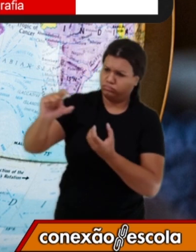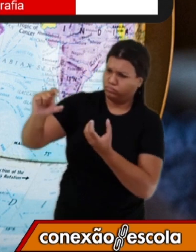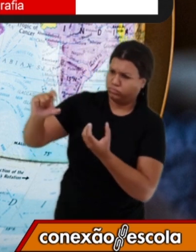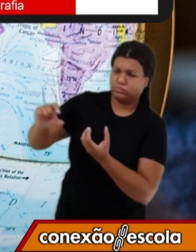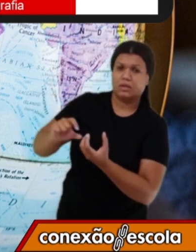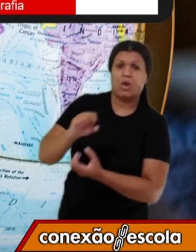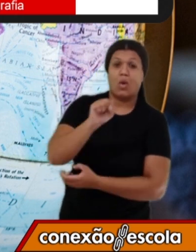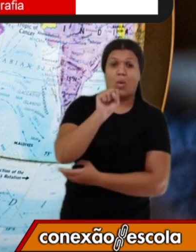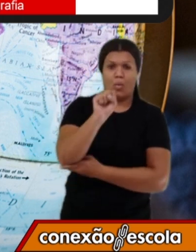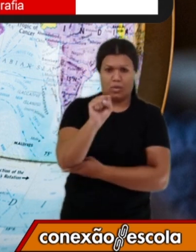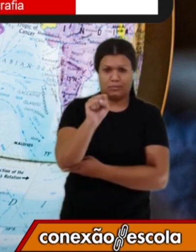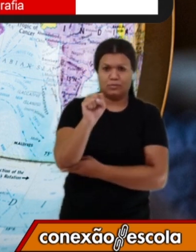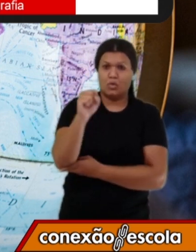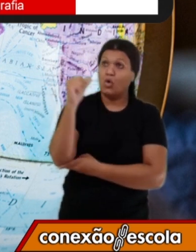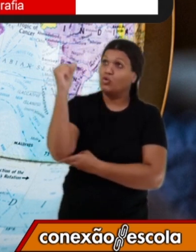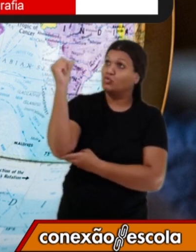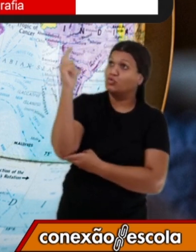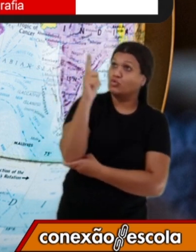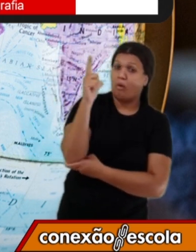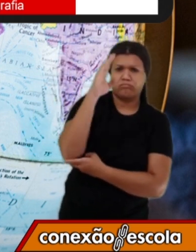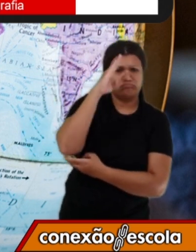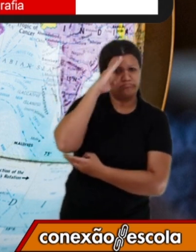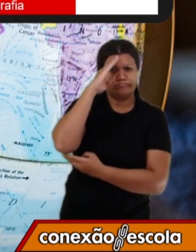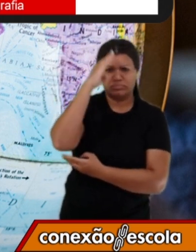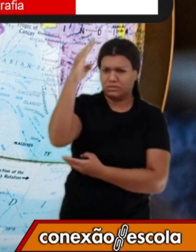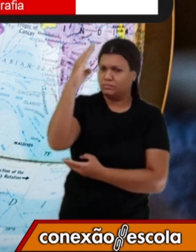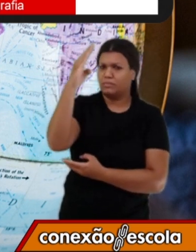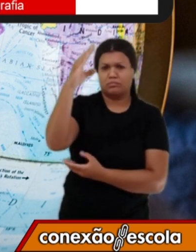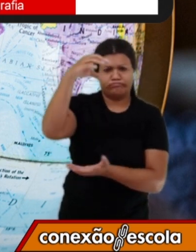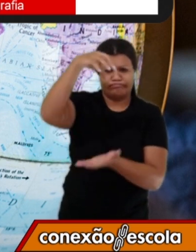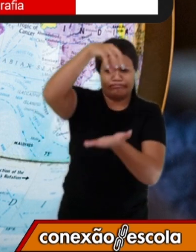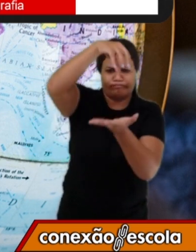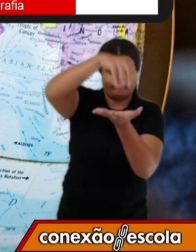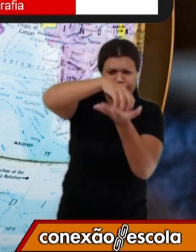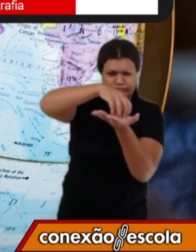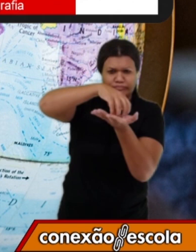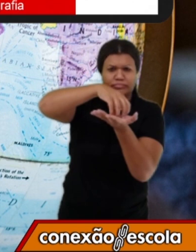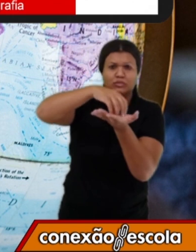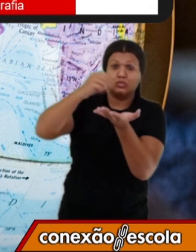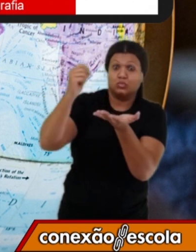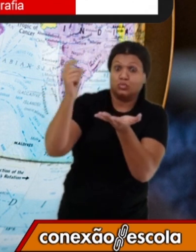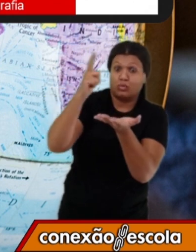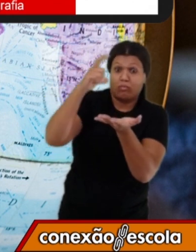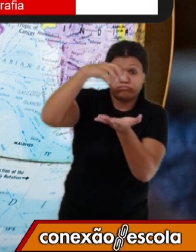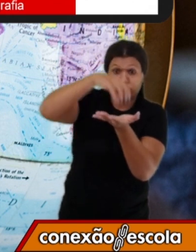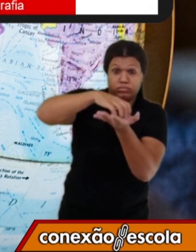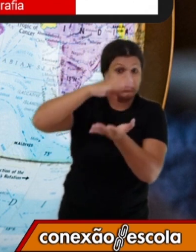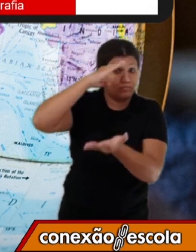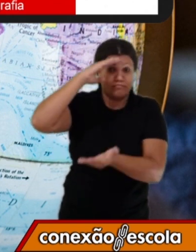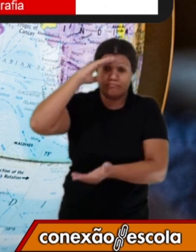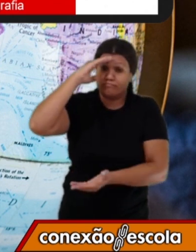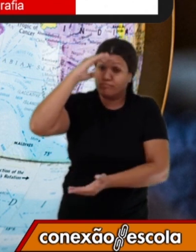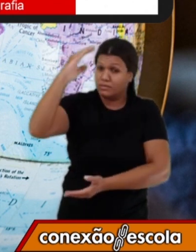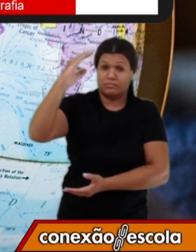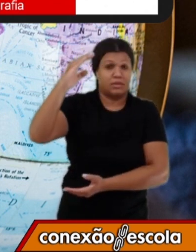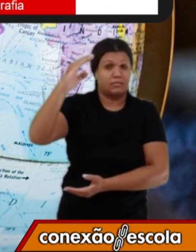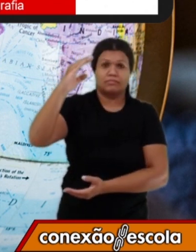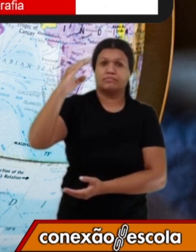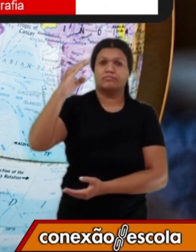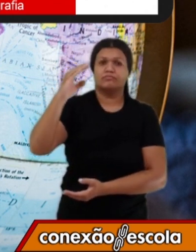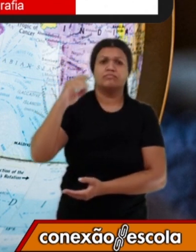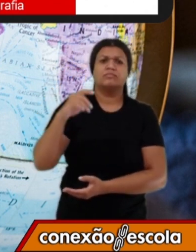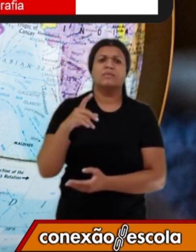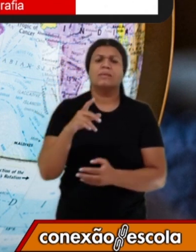o Sol como centro do nosso sistema. Justamente, o Sol é o principal astro desse sistema.